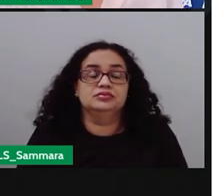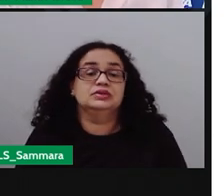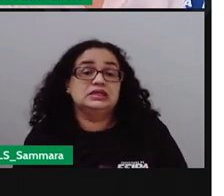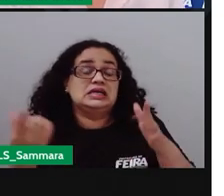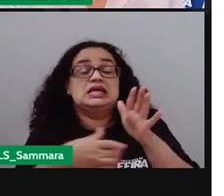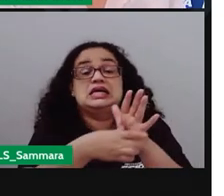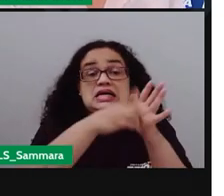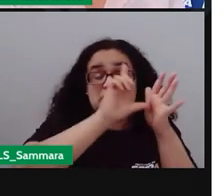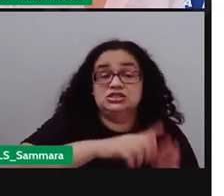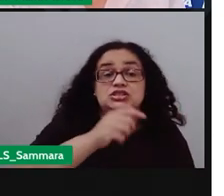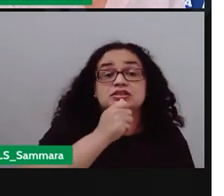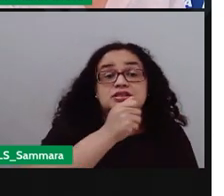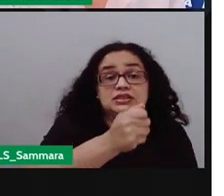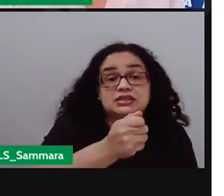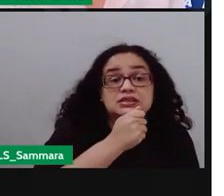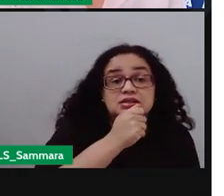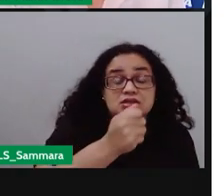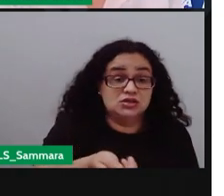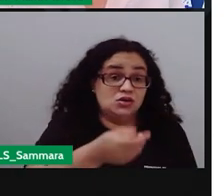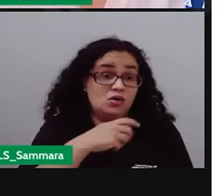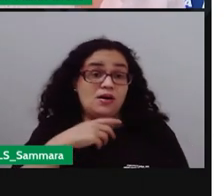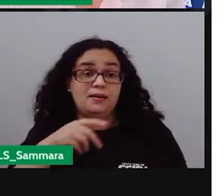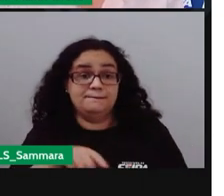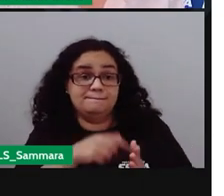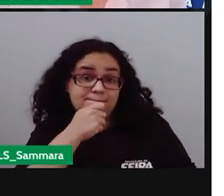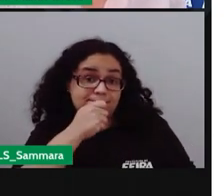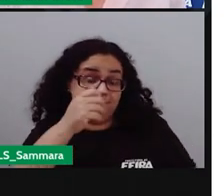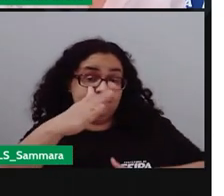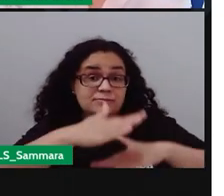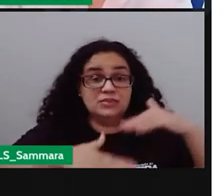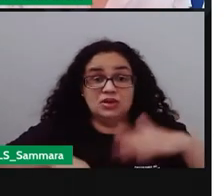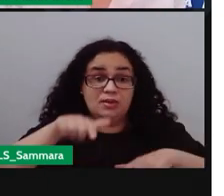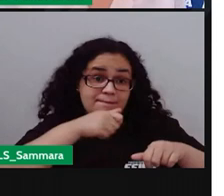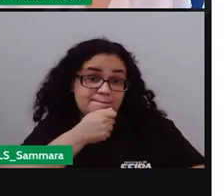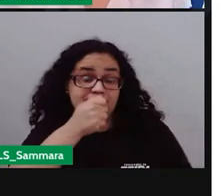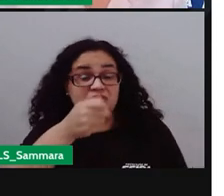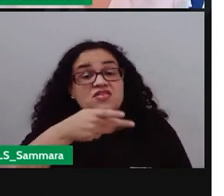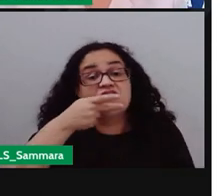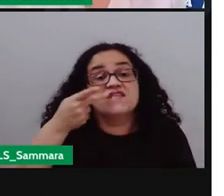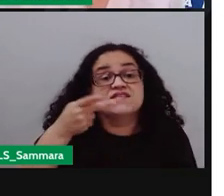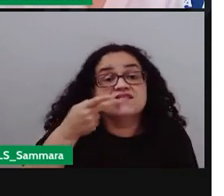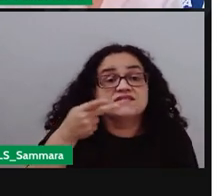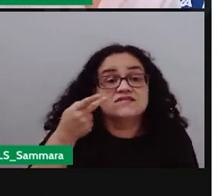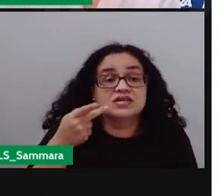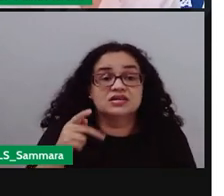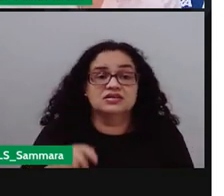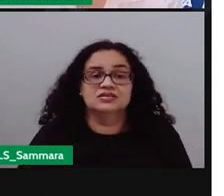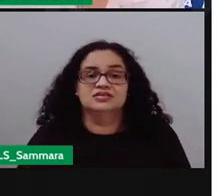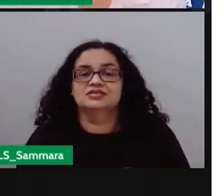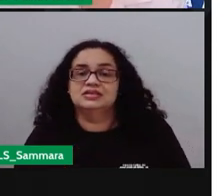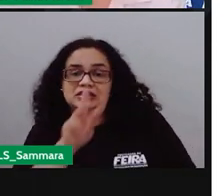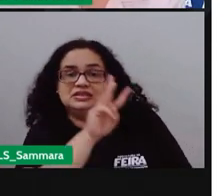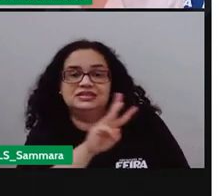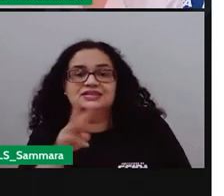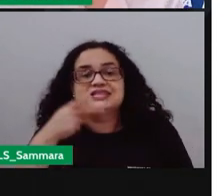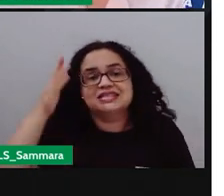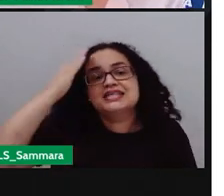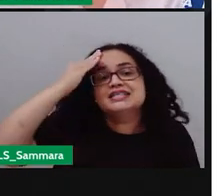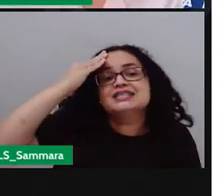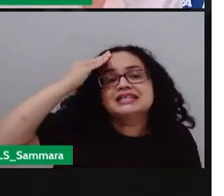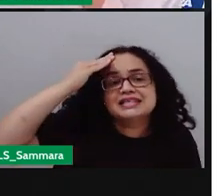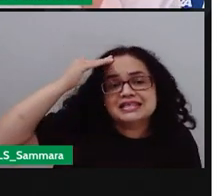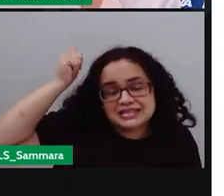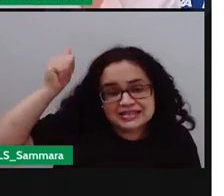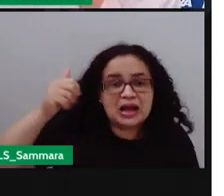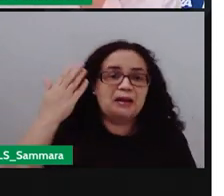Bom, antes da entrevista, né? O repórter, no caso aí, nosso repórter aqui falado. Depois eu vou até mandar esse link para ele, para ele saber que eu